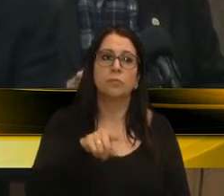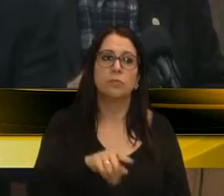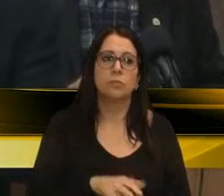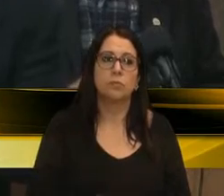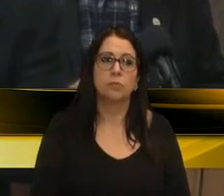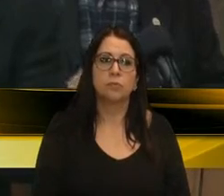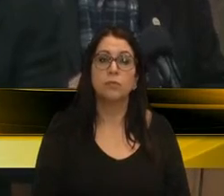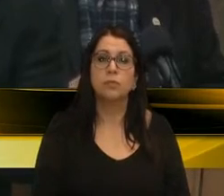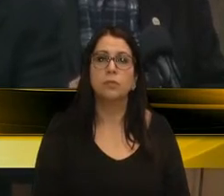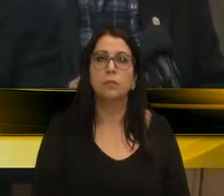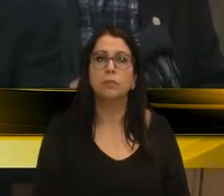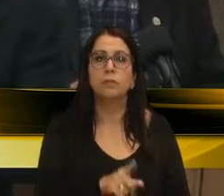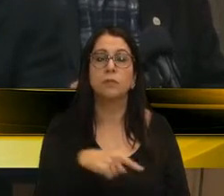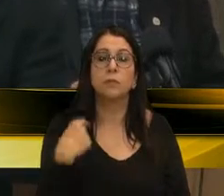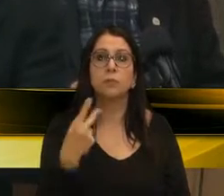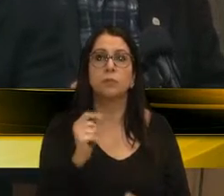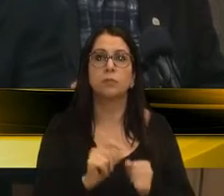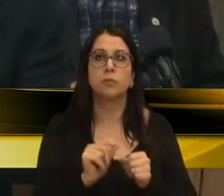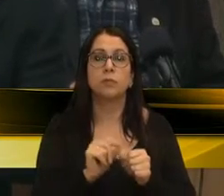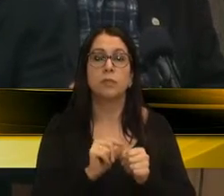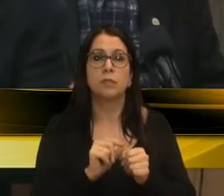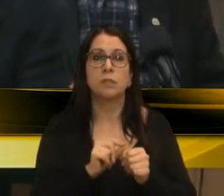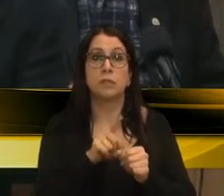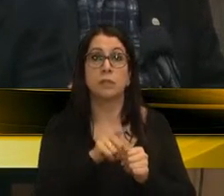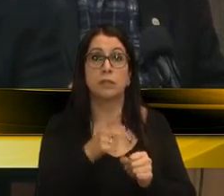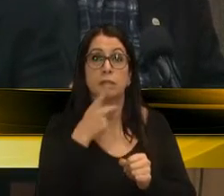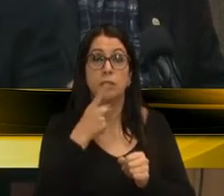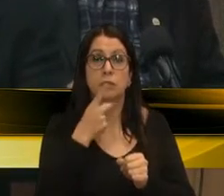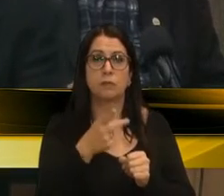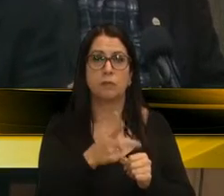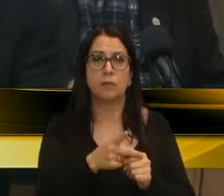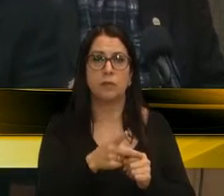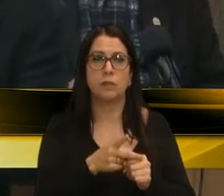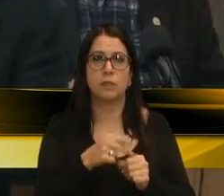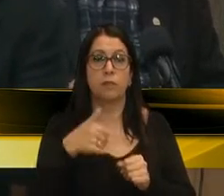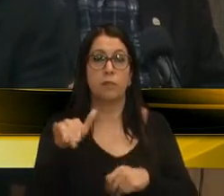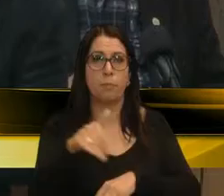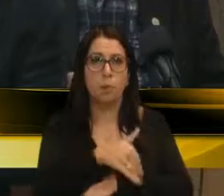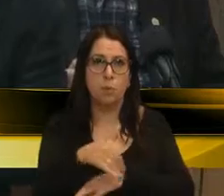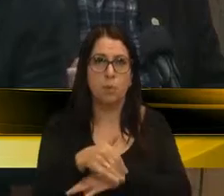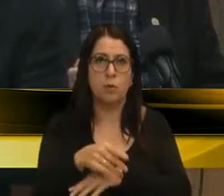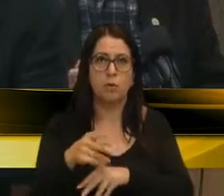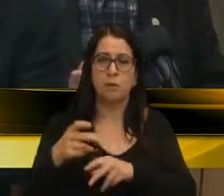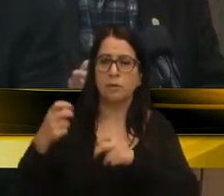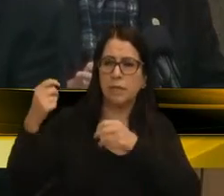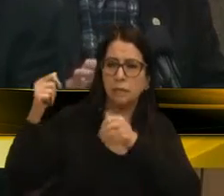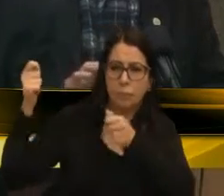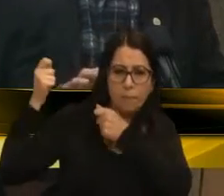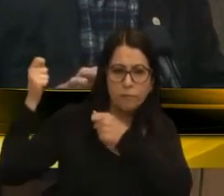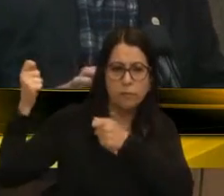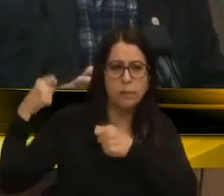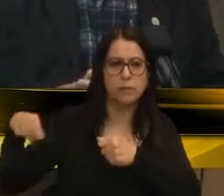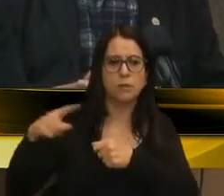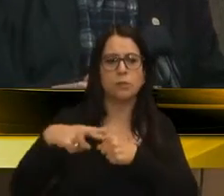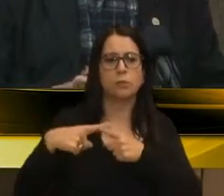Câmara, o que nós podemos fazer é dizer que vão para a rua, que façam seus gritos, porque, se não